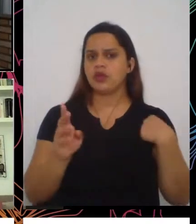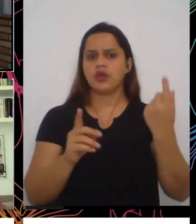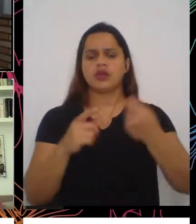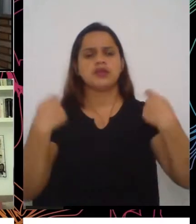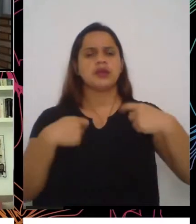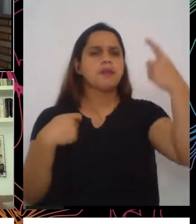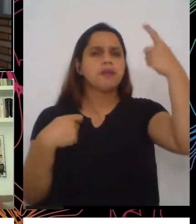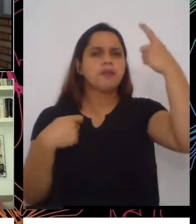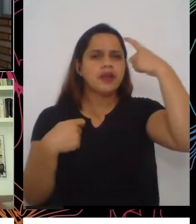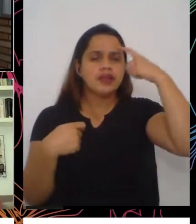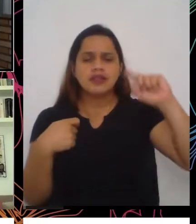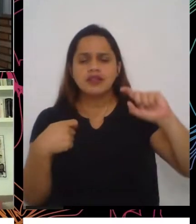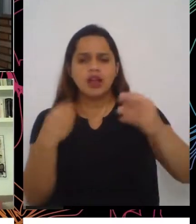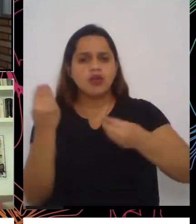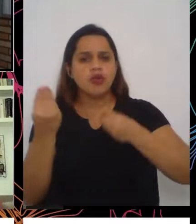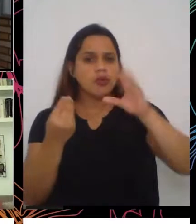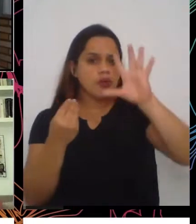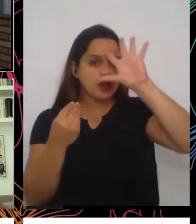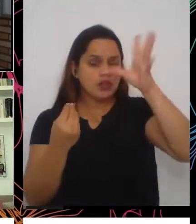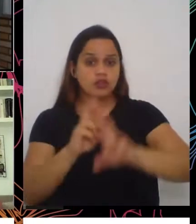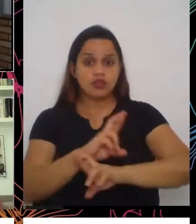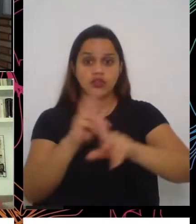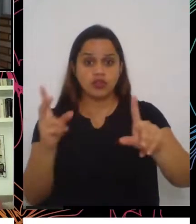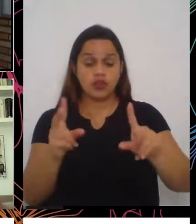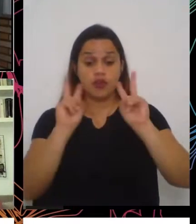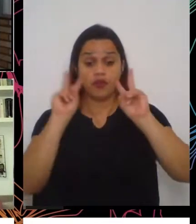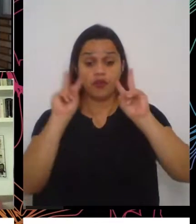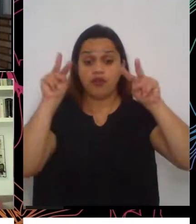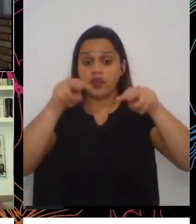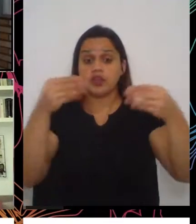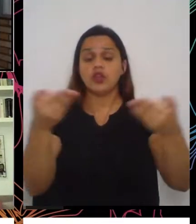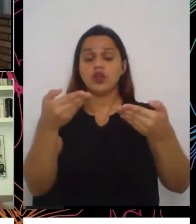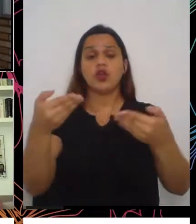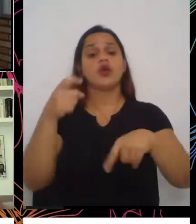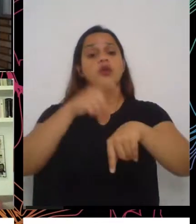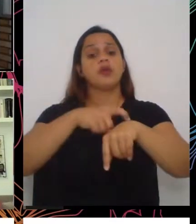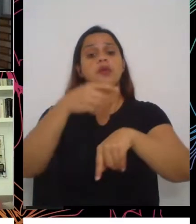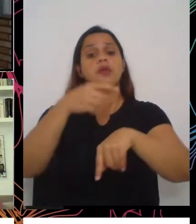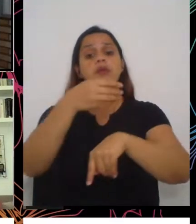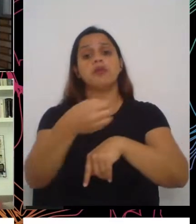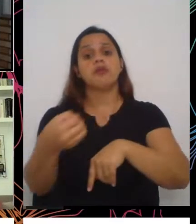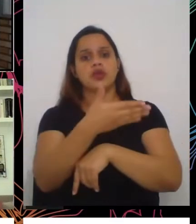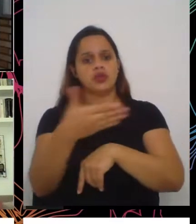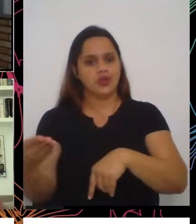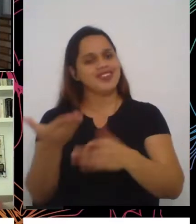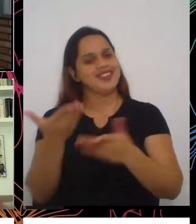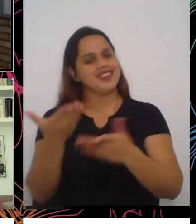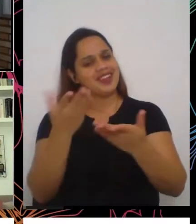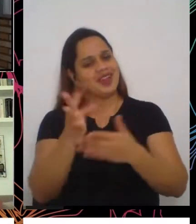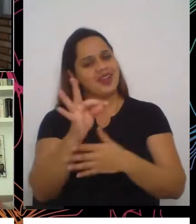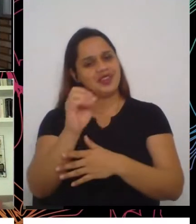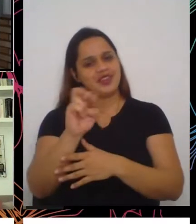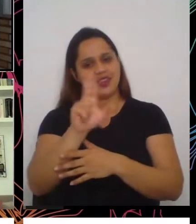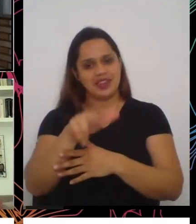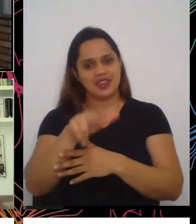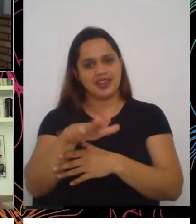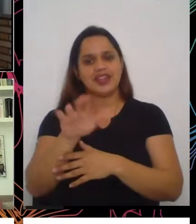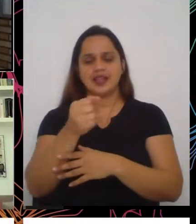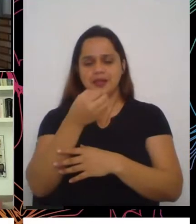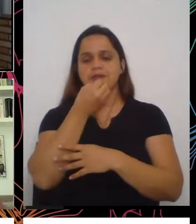soluções, visto que esse é um novo momento? Então, Tereza, conto com as suas considerações a respeito.